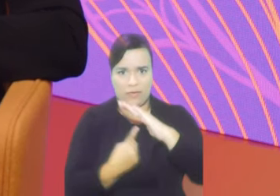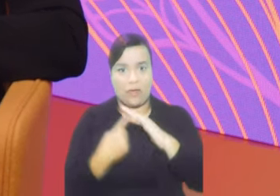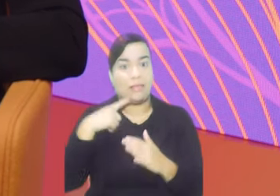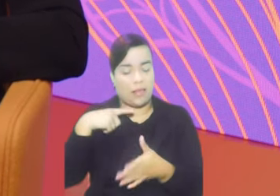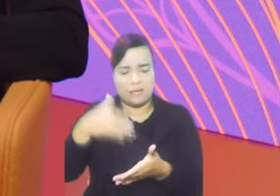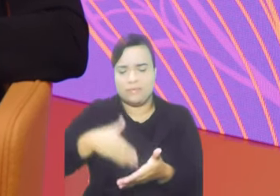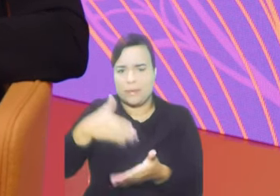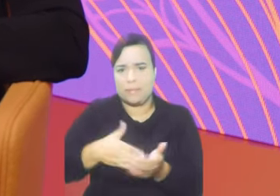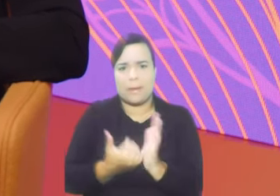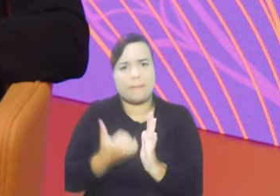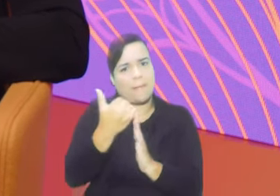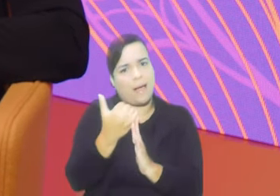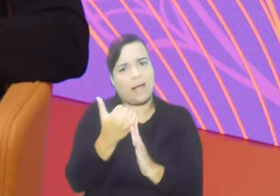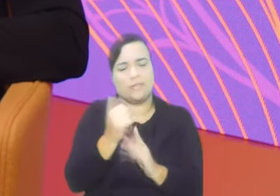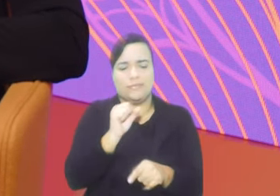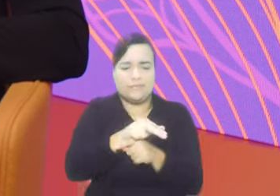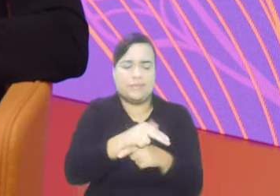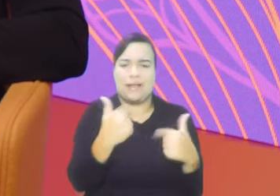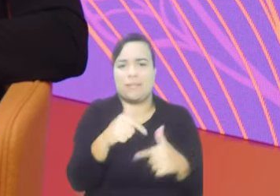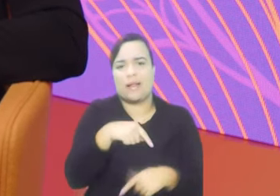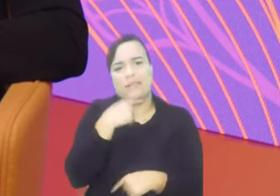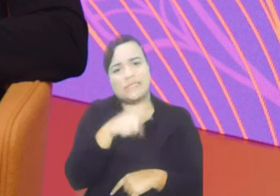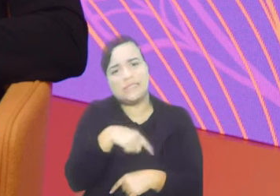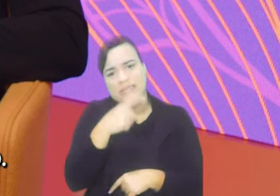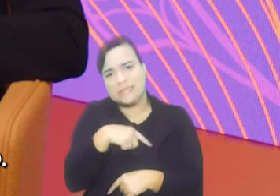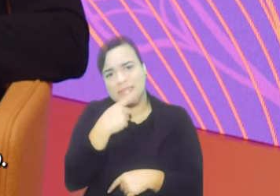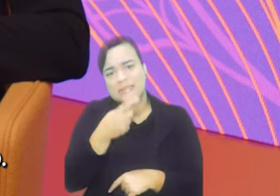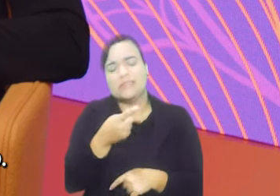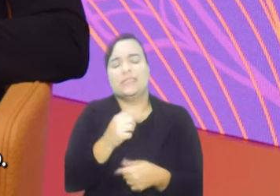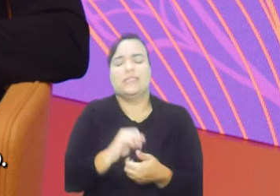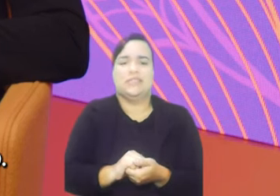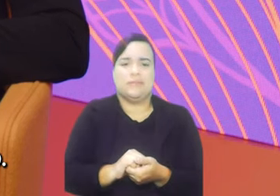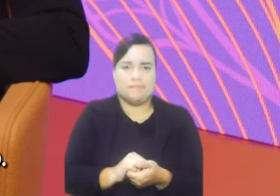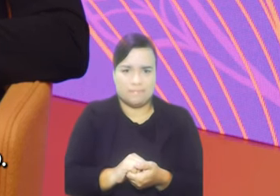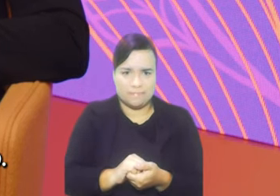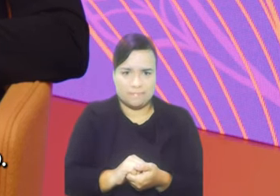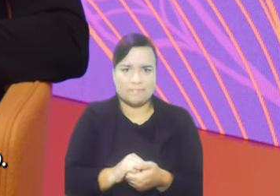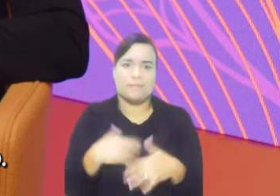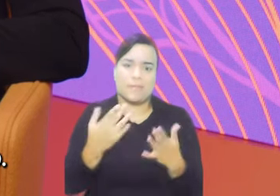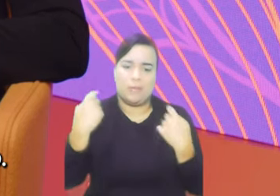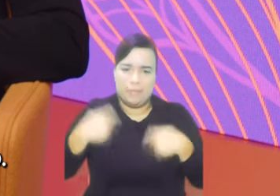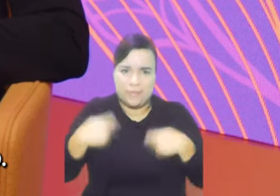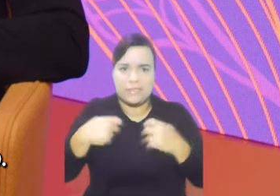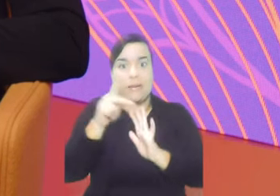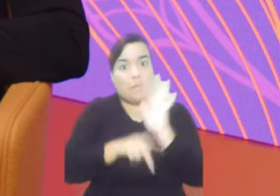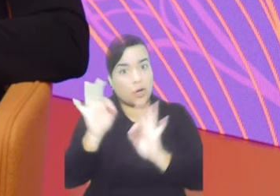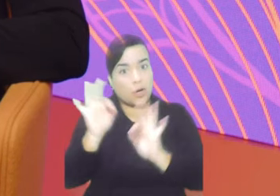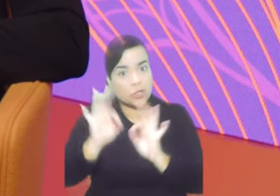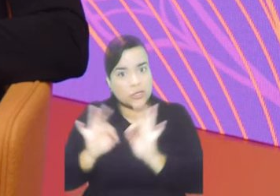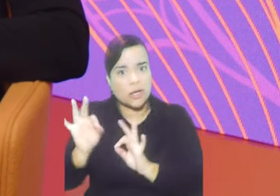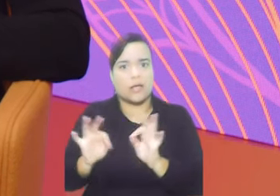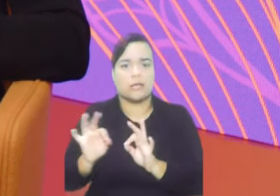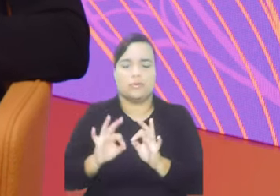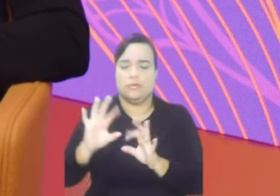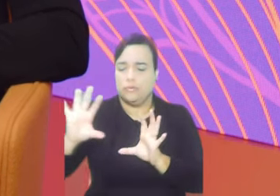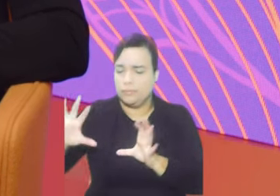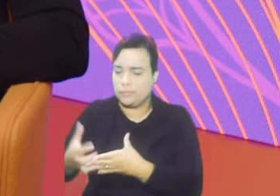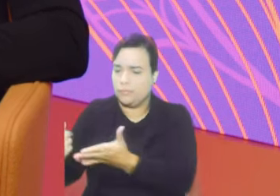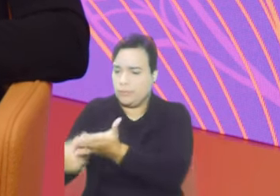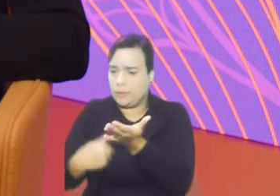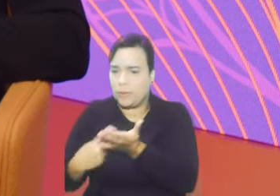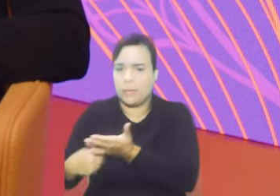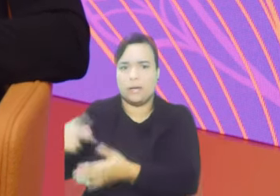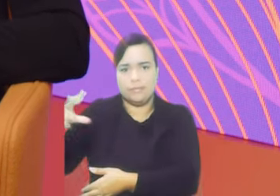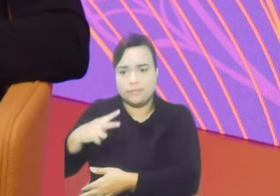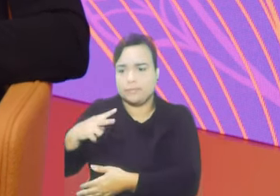comparada com um homem refugiado, ela tem mais dificuldade de acesso a oportunidades no mercado de trabalho. Então, são precisos